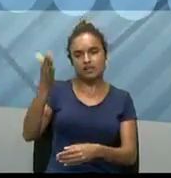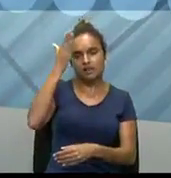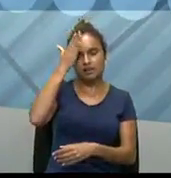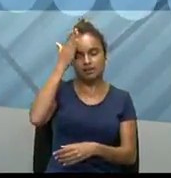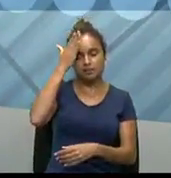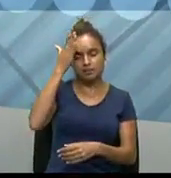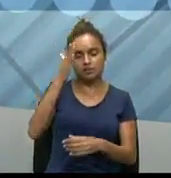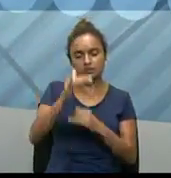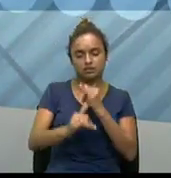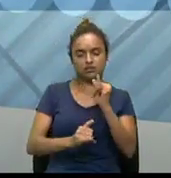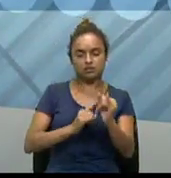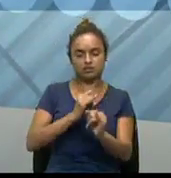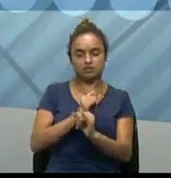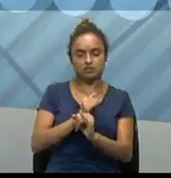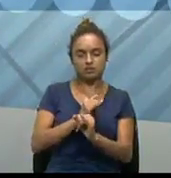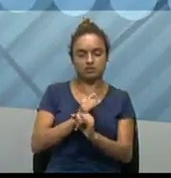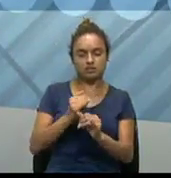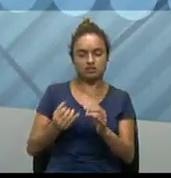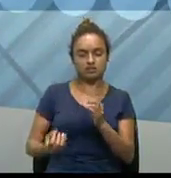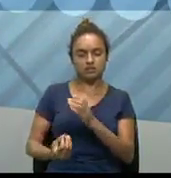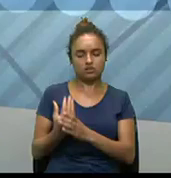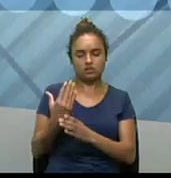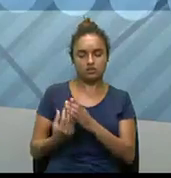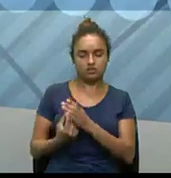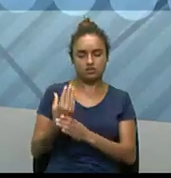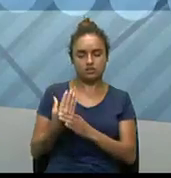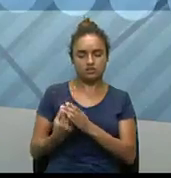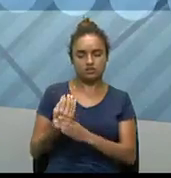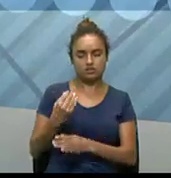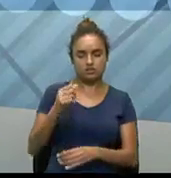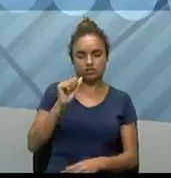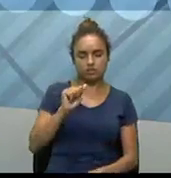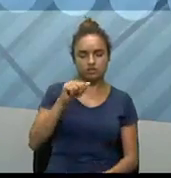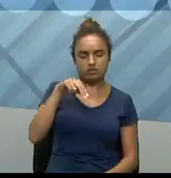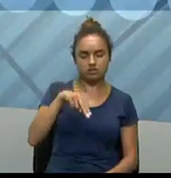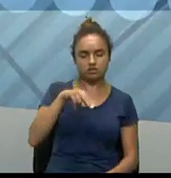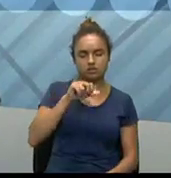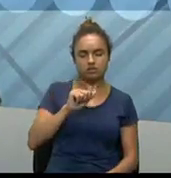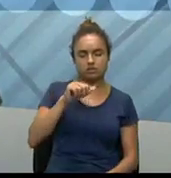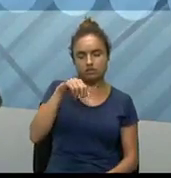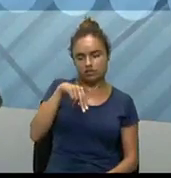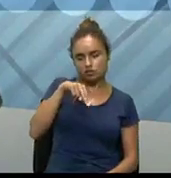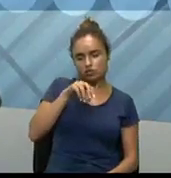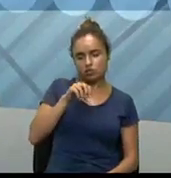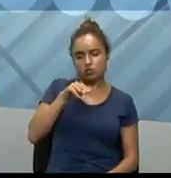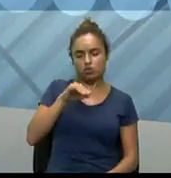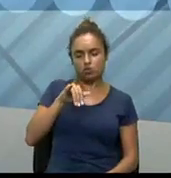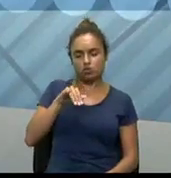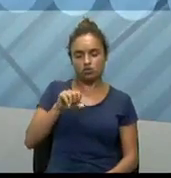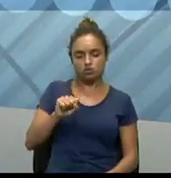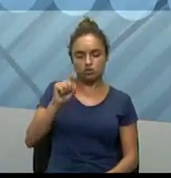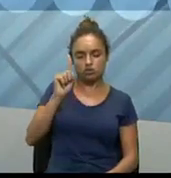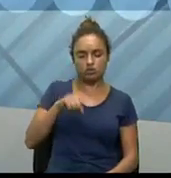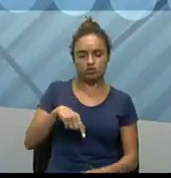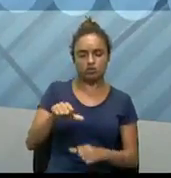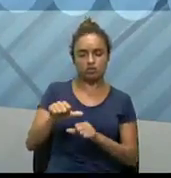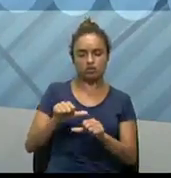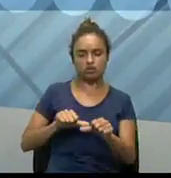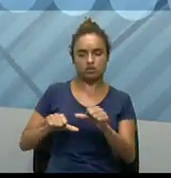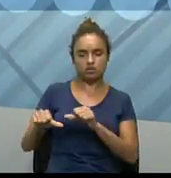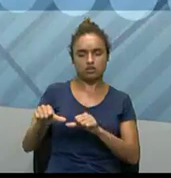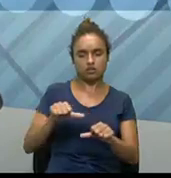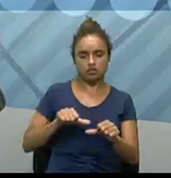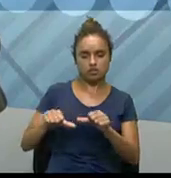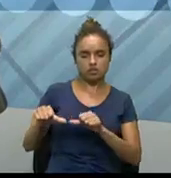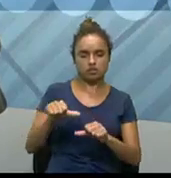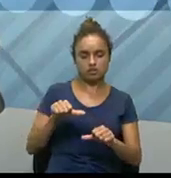possibilita o surgimento de vários grupos anônimos aonde eles trocam informações e esses, então,